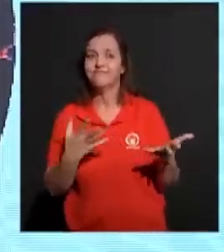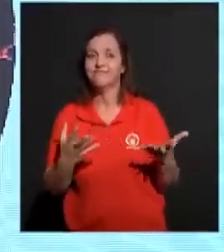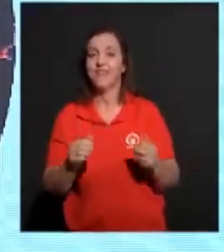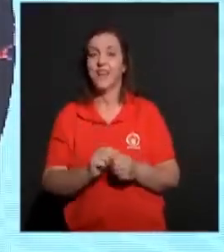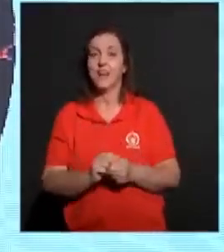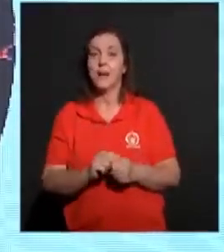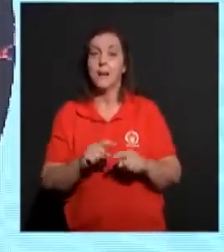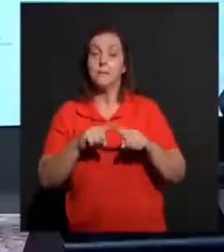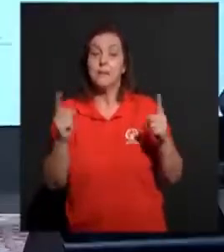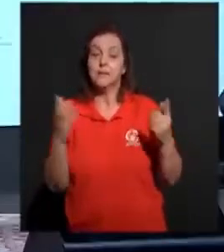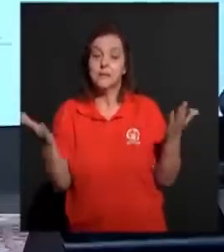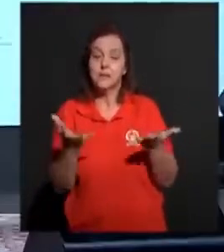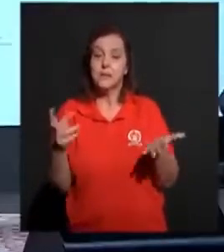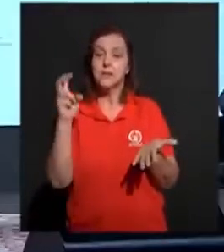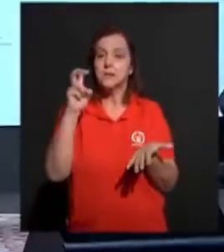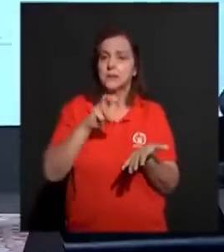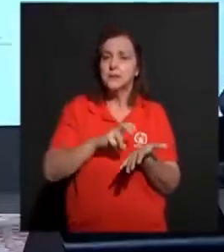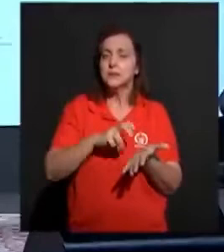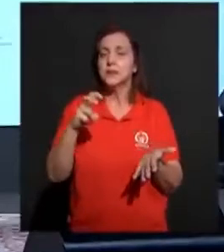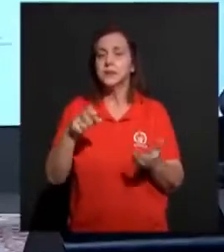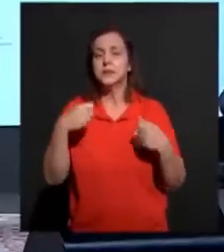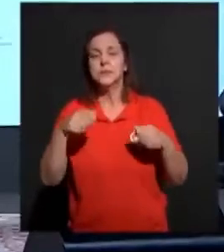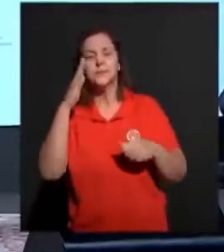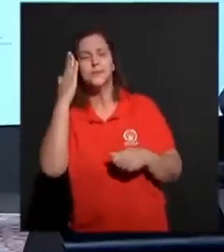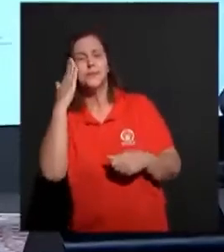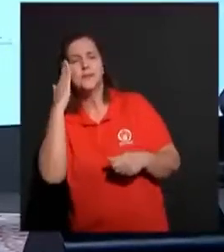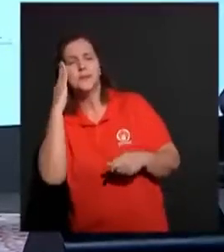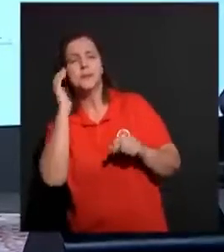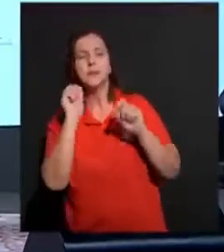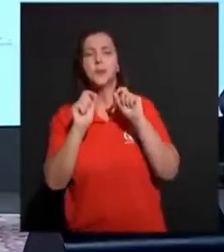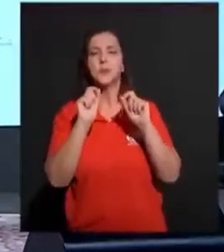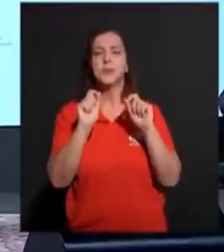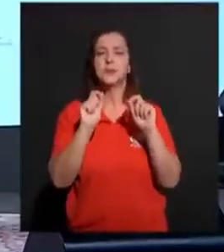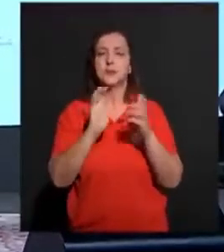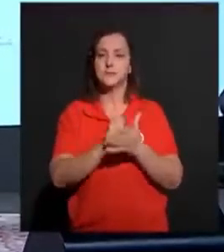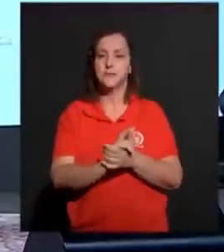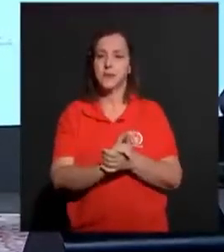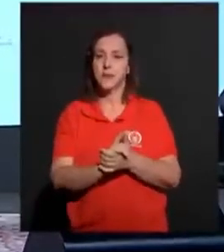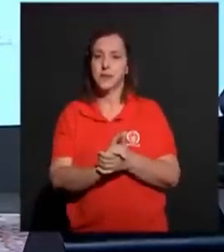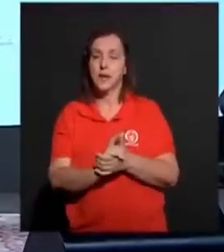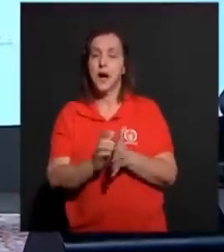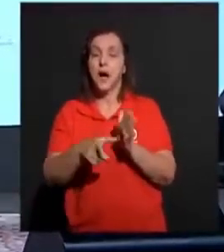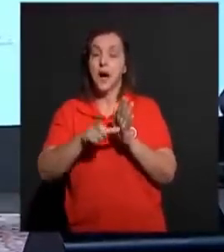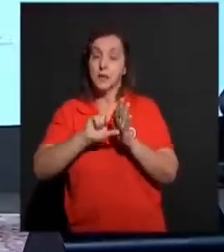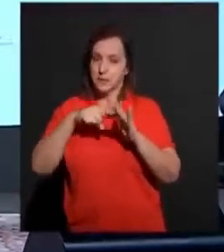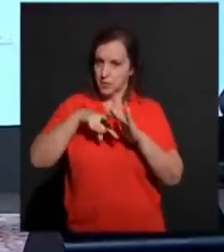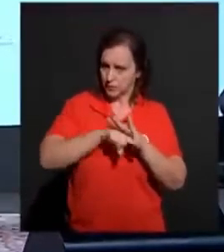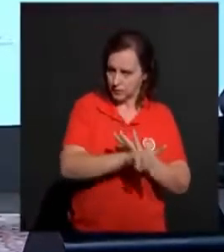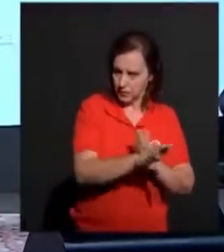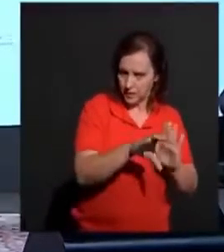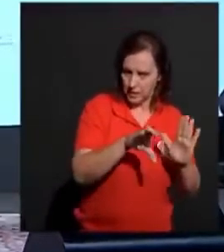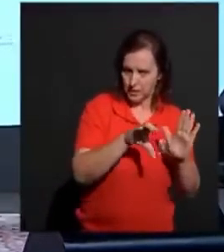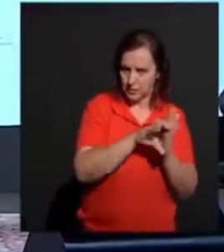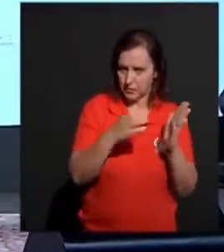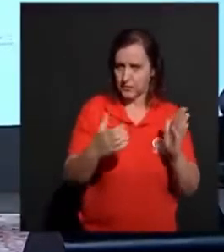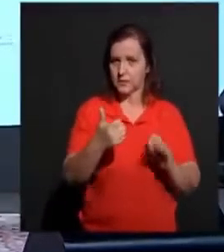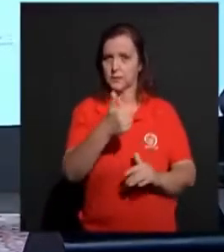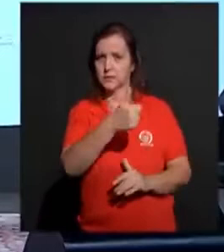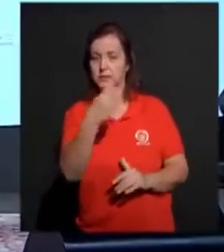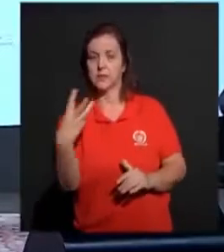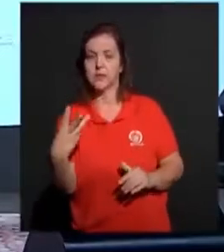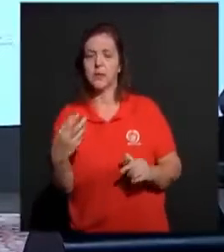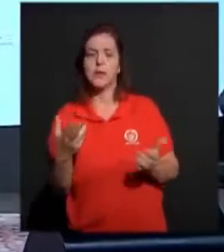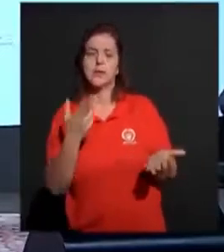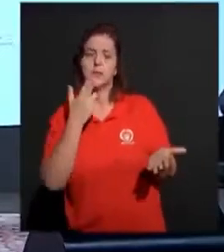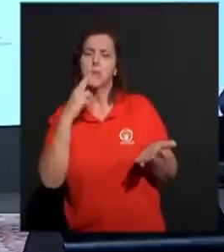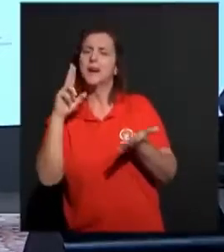nessa manhã, nós precisamos entender um pouquinho, antes de aprofundarmos no capítulo 13, o porquê desta